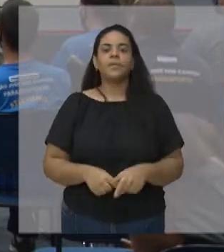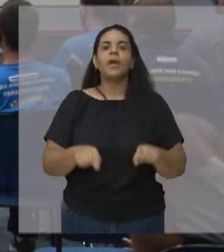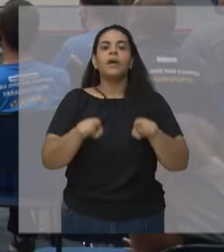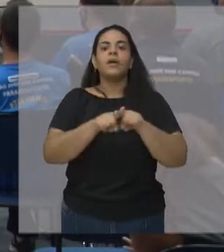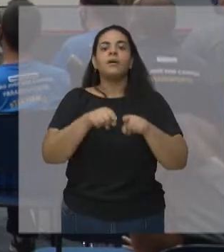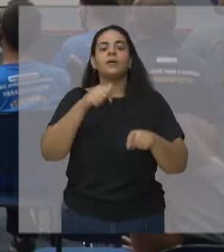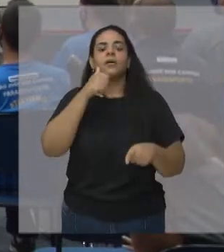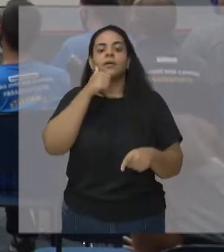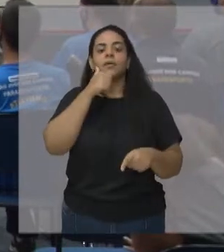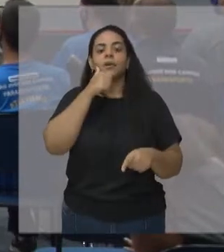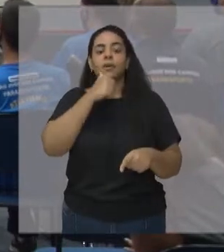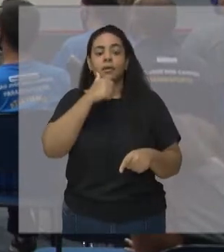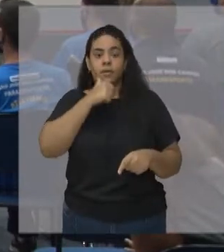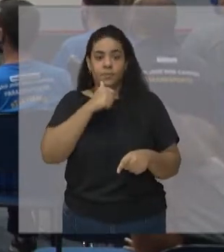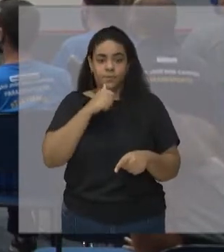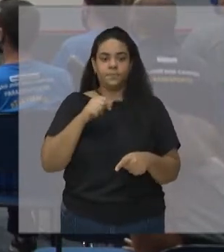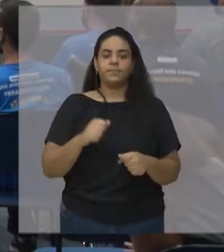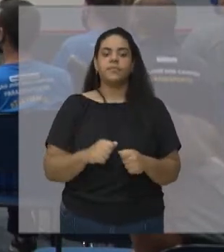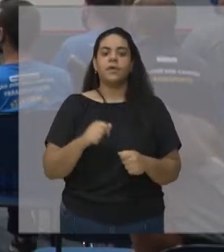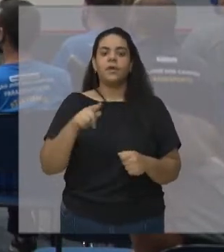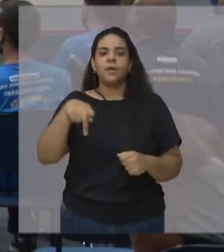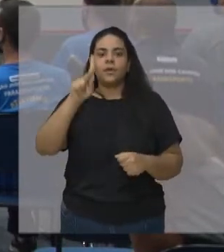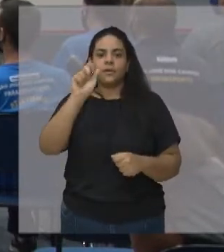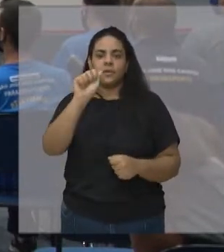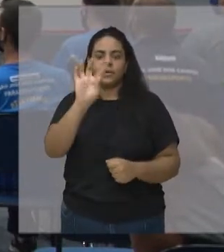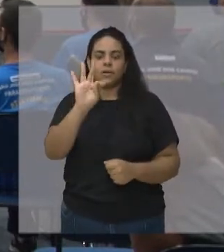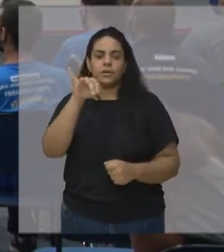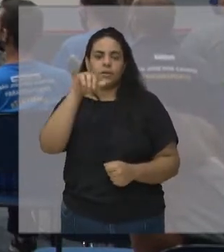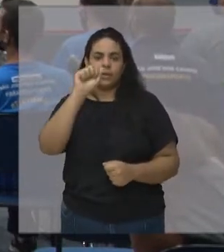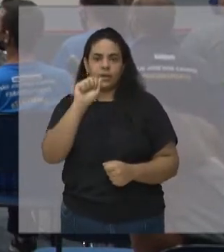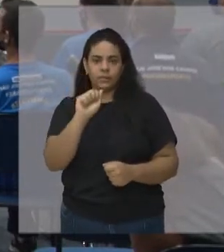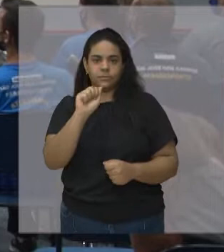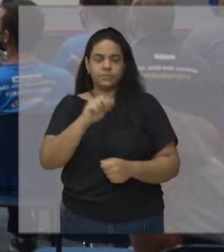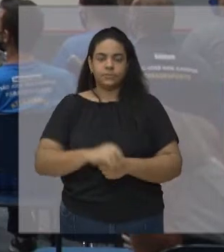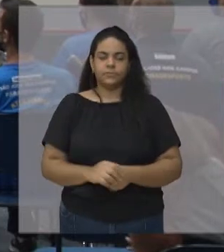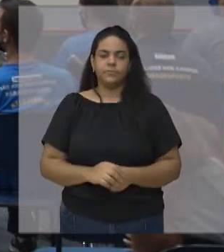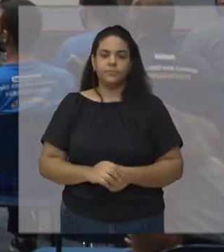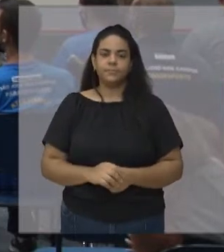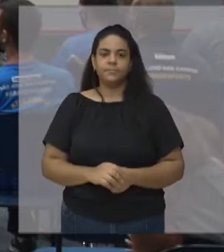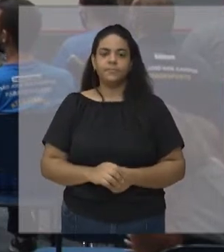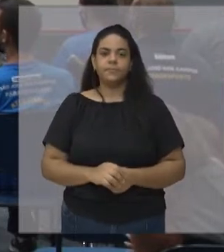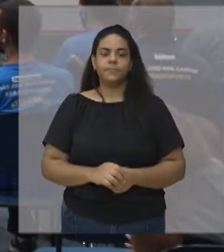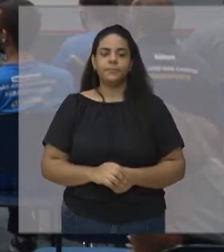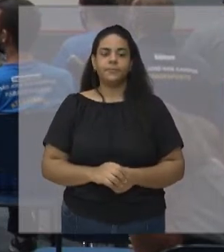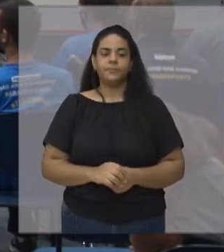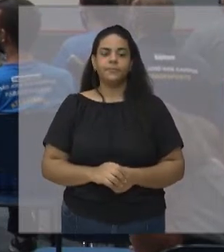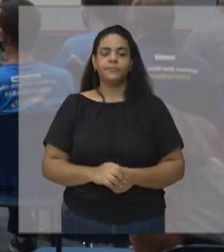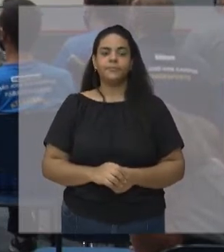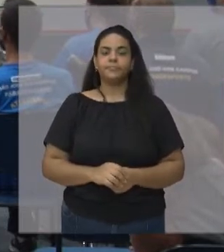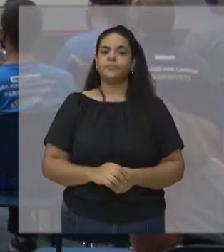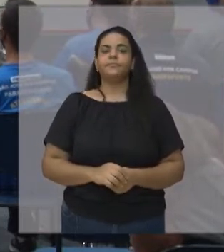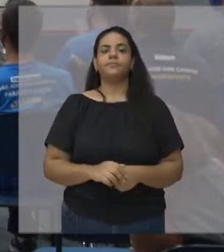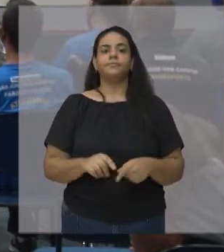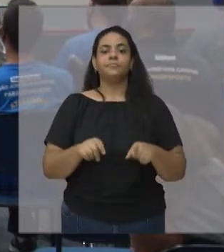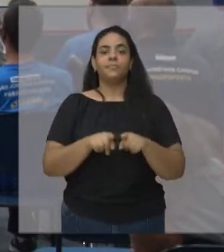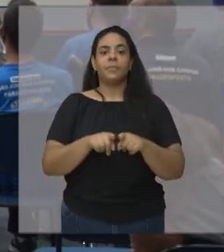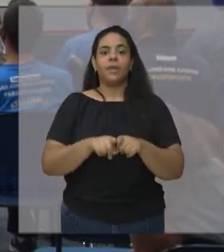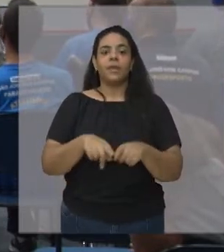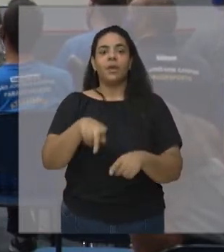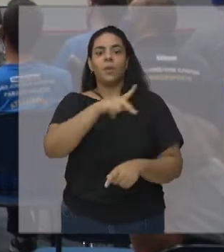Esportes e Qualidade de Vida, Cátia, nosso querido pastor Knight,